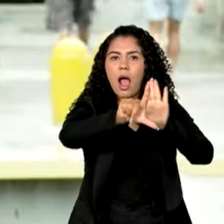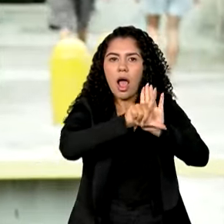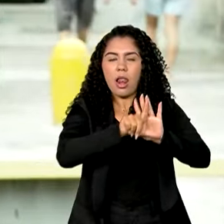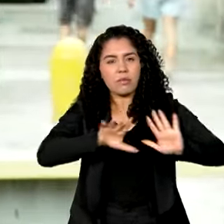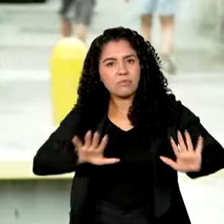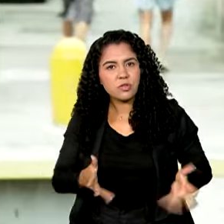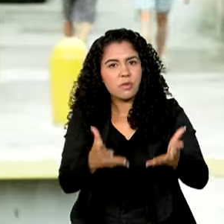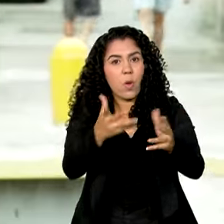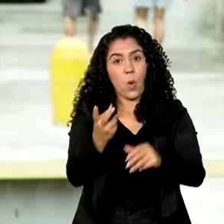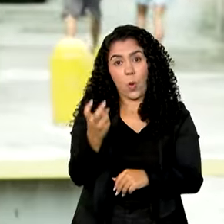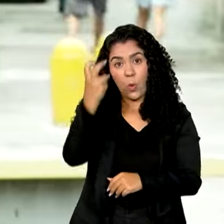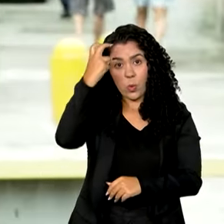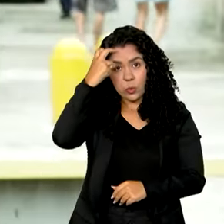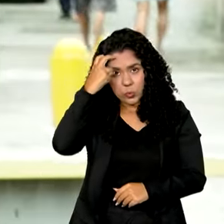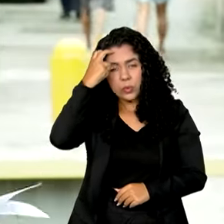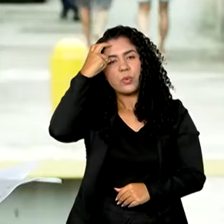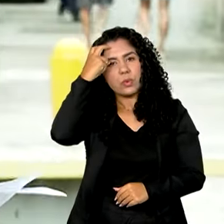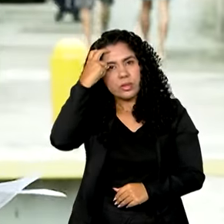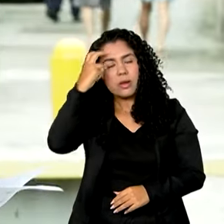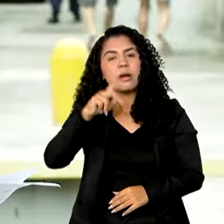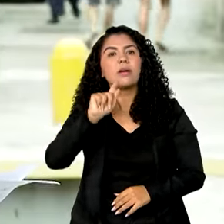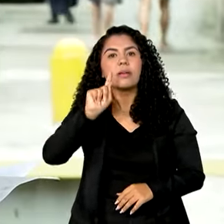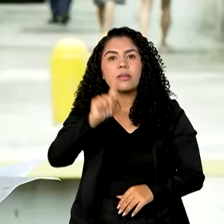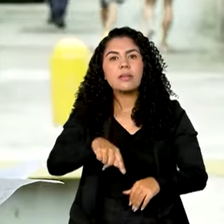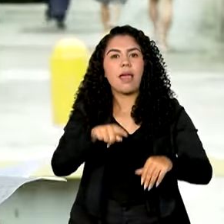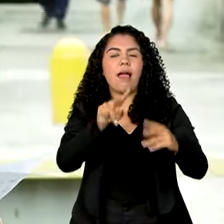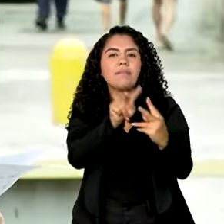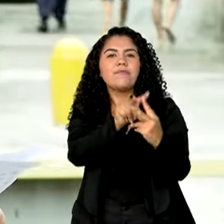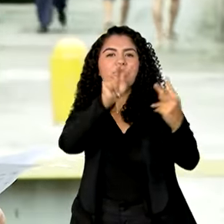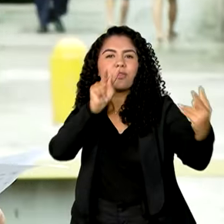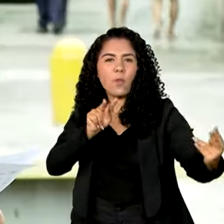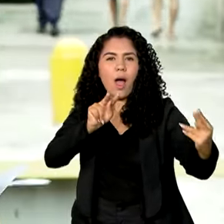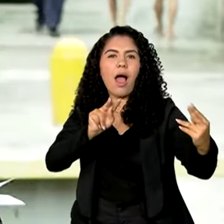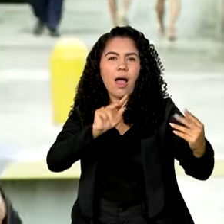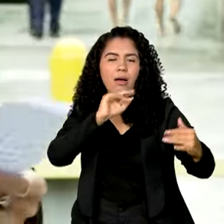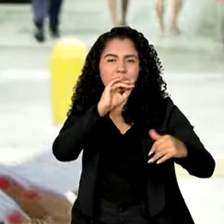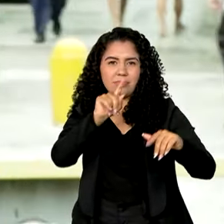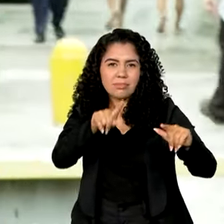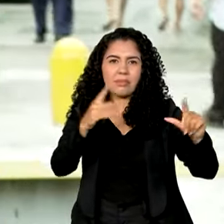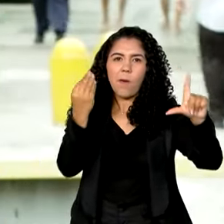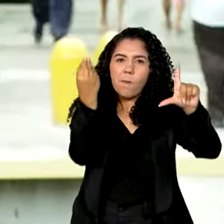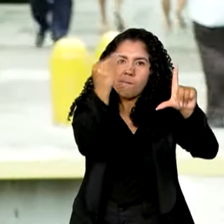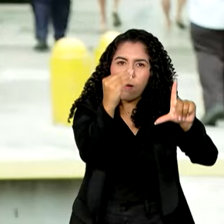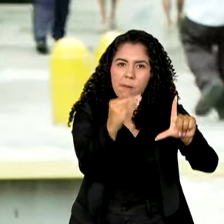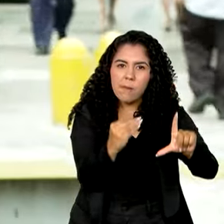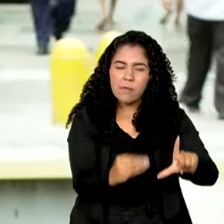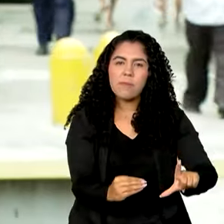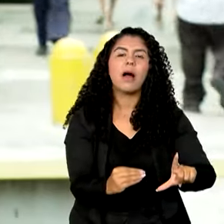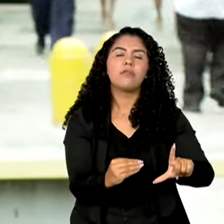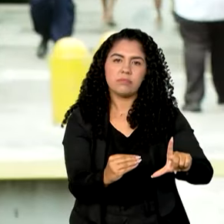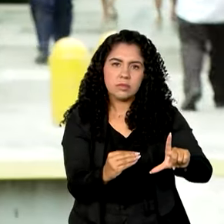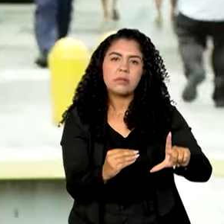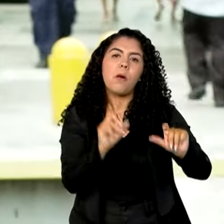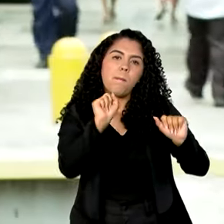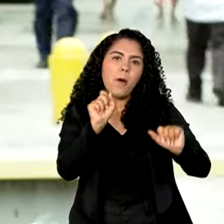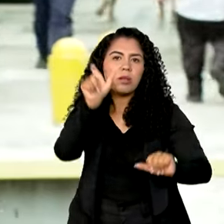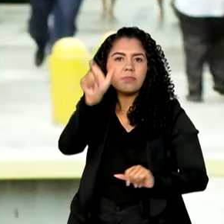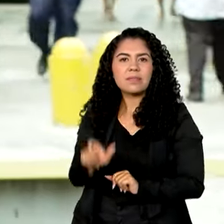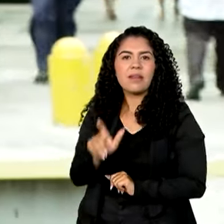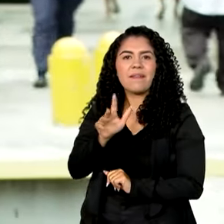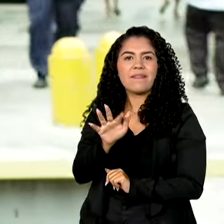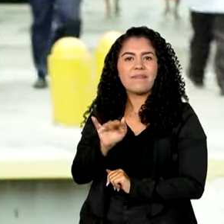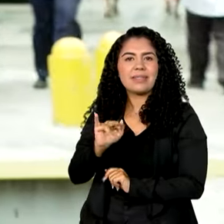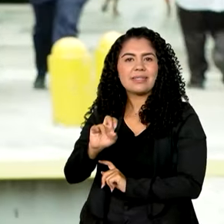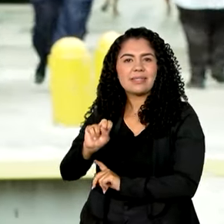Cultura, considerado aí o escritório virtual do proponente, que pode ser tanto uma pessoa física